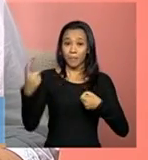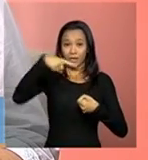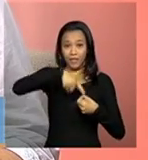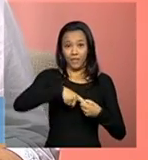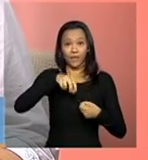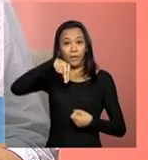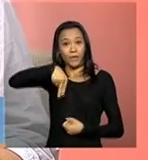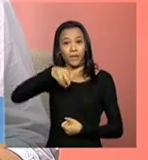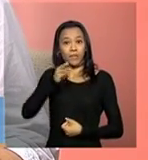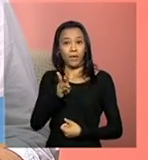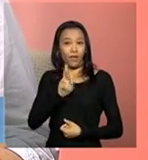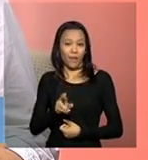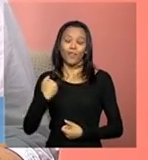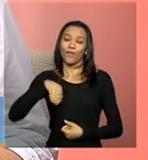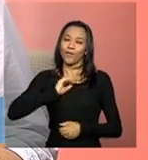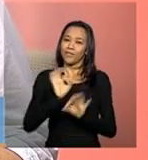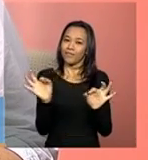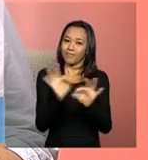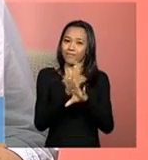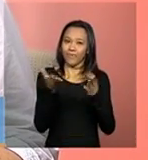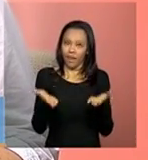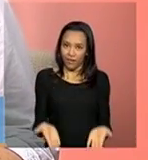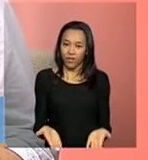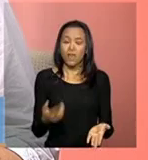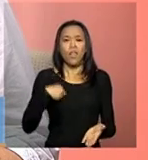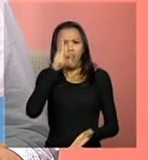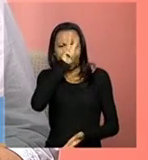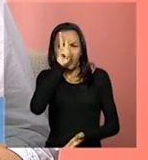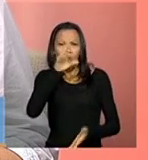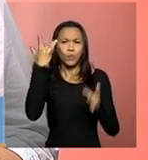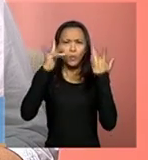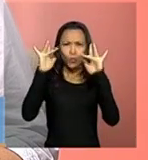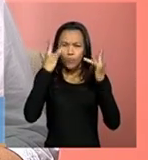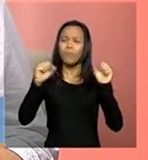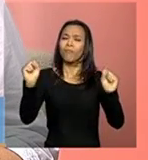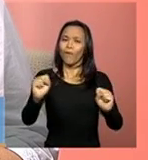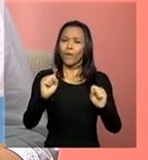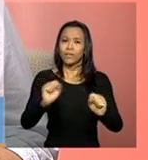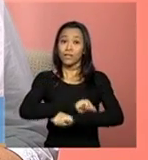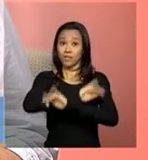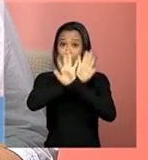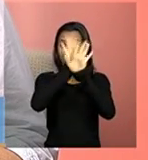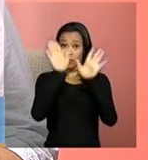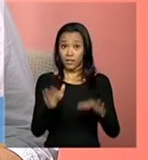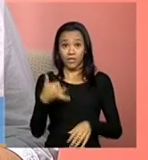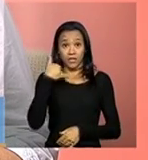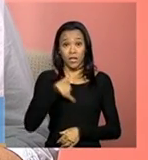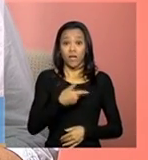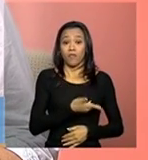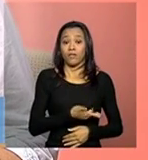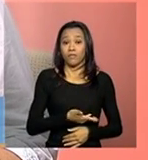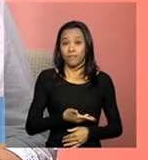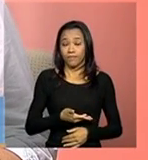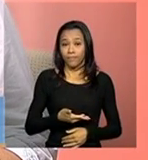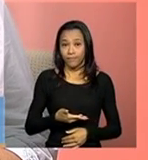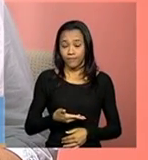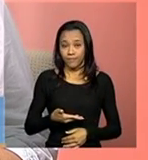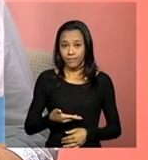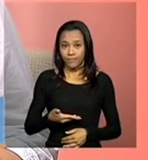parceria com a NBR. Nós ficamos por aqui, lembrando que as dúvidas podem ser esclarecidas pelo 0800